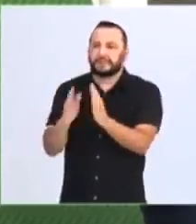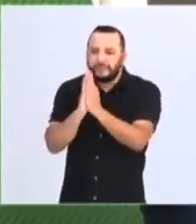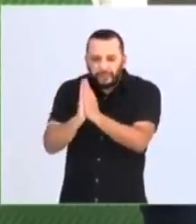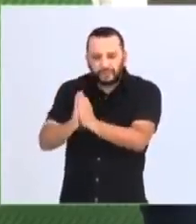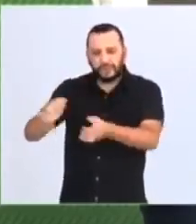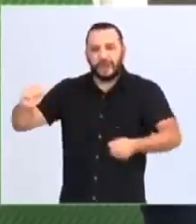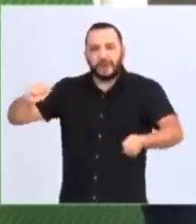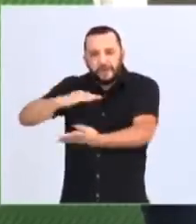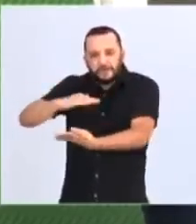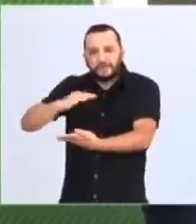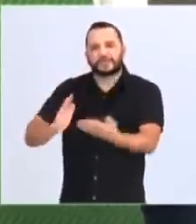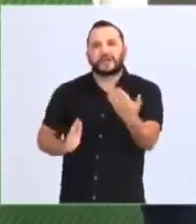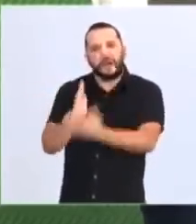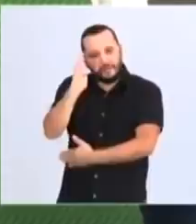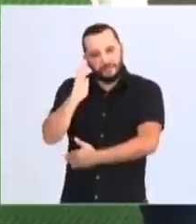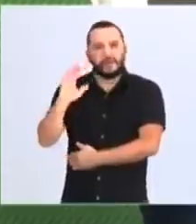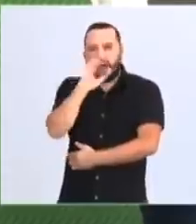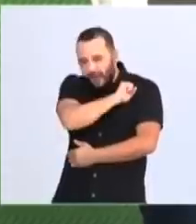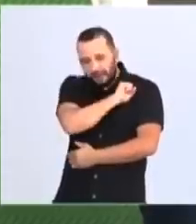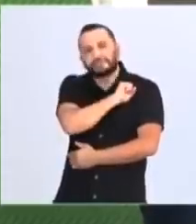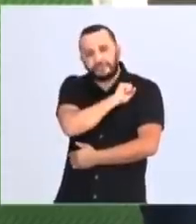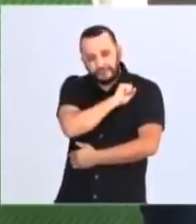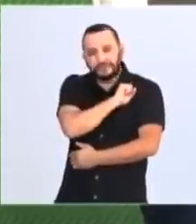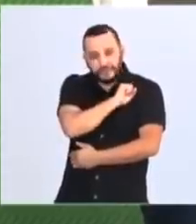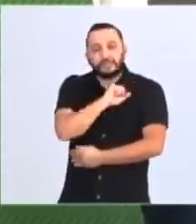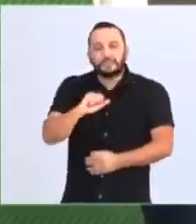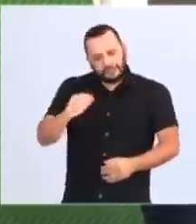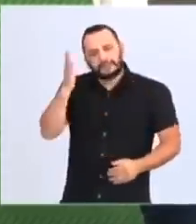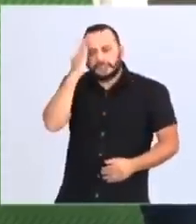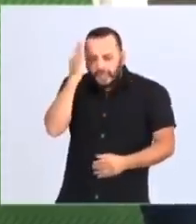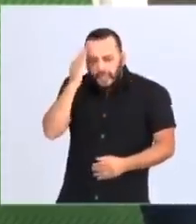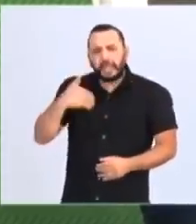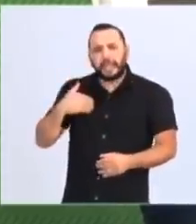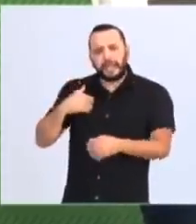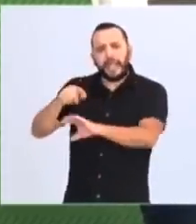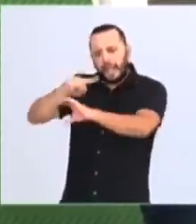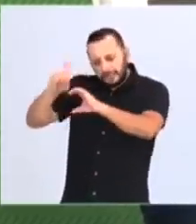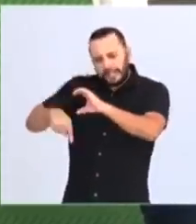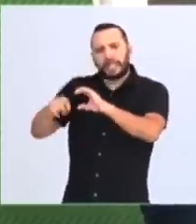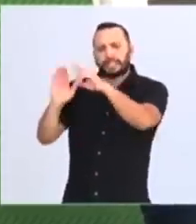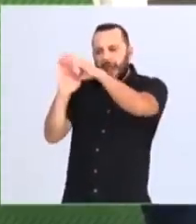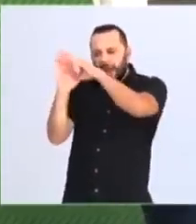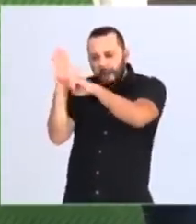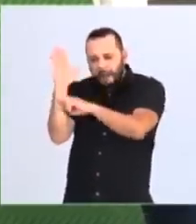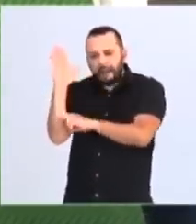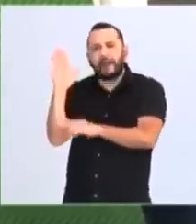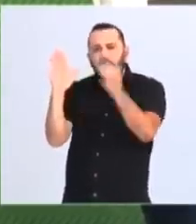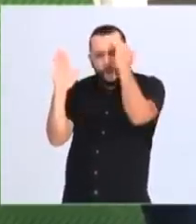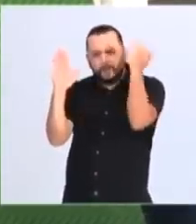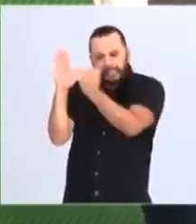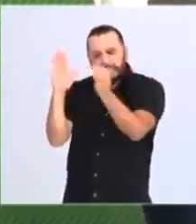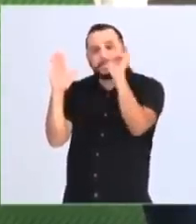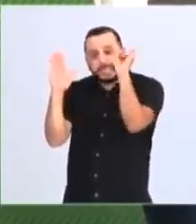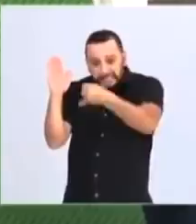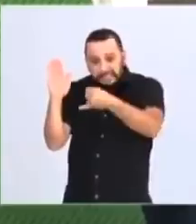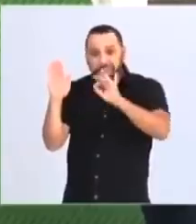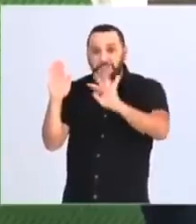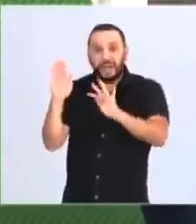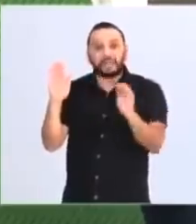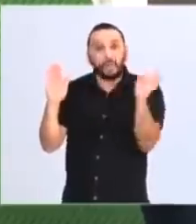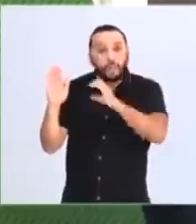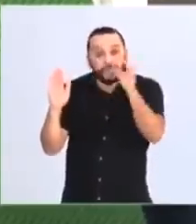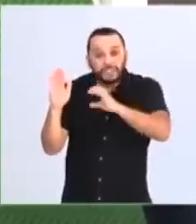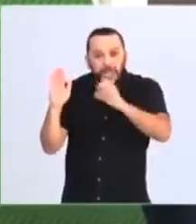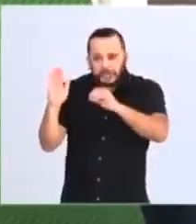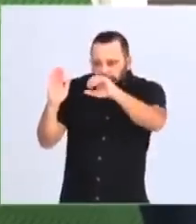Agência Nacional de Vigilância Sanitária. Seguir os critérios científicos, sim. Mas lembrar que nós estamos diante de uma